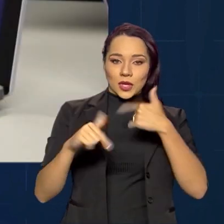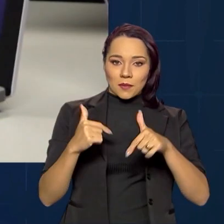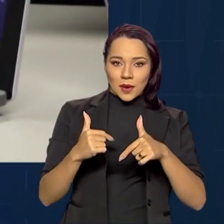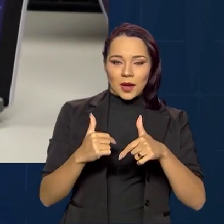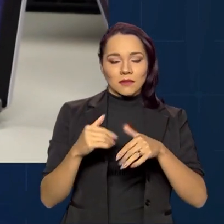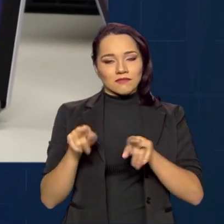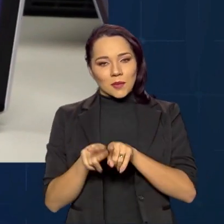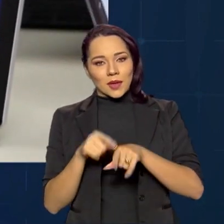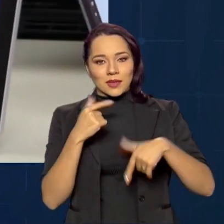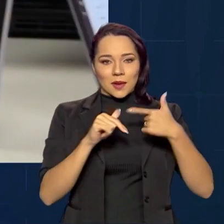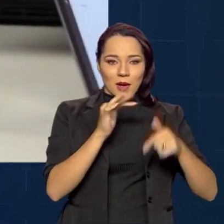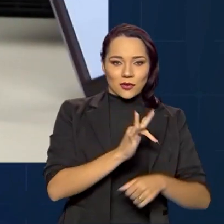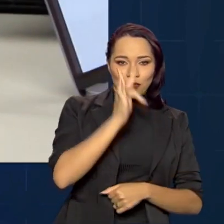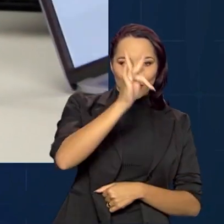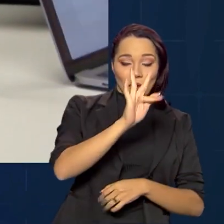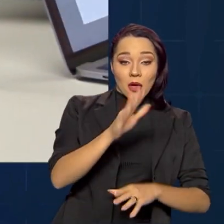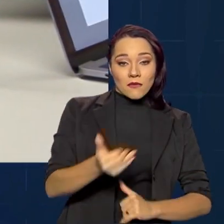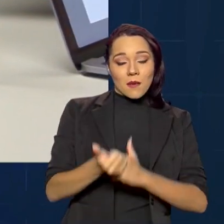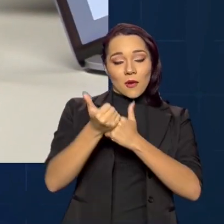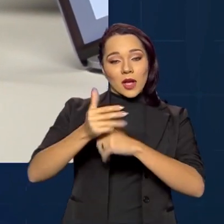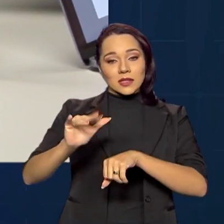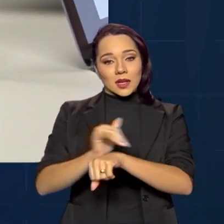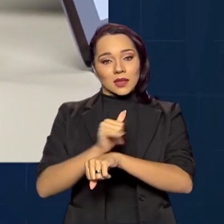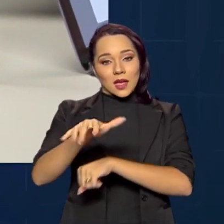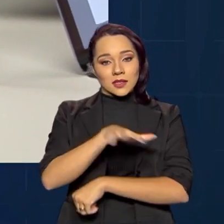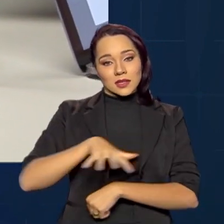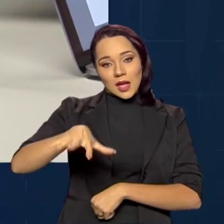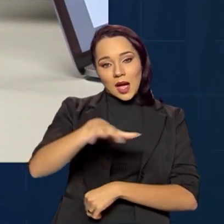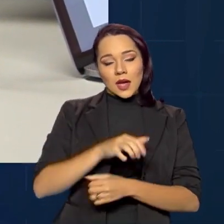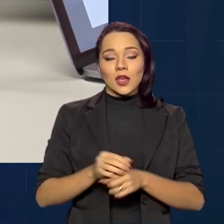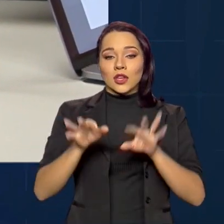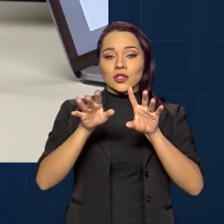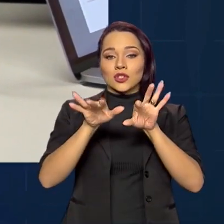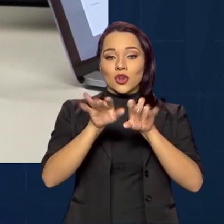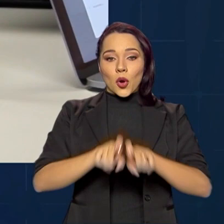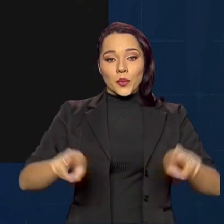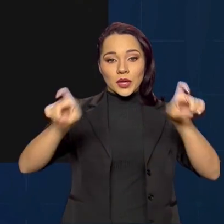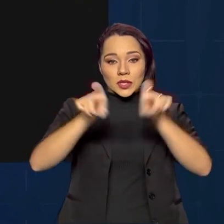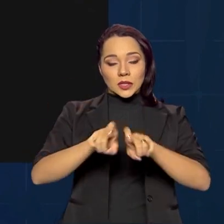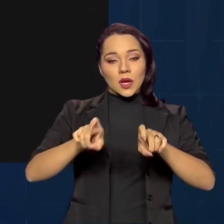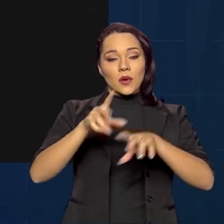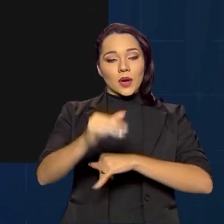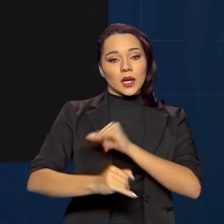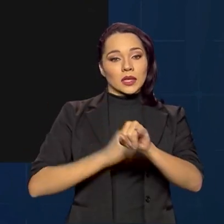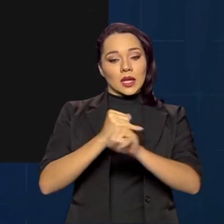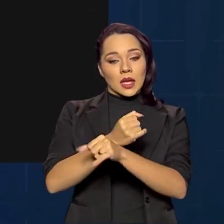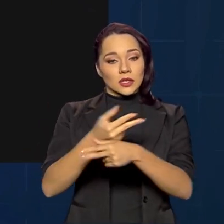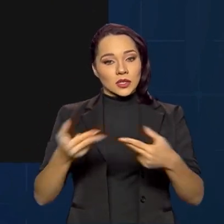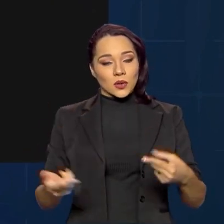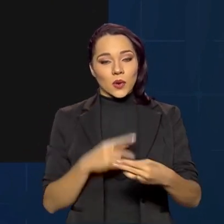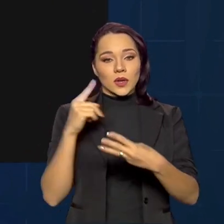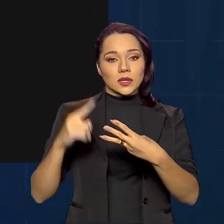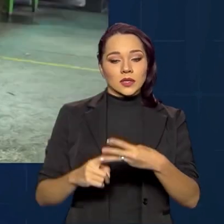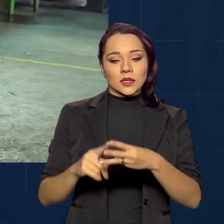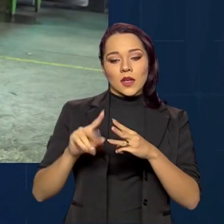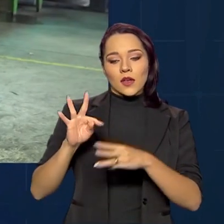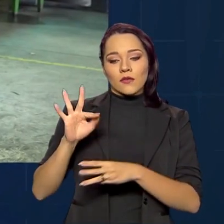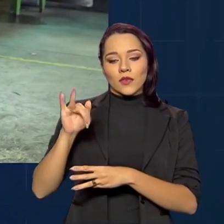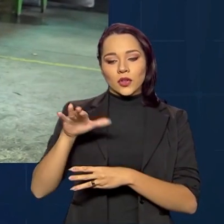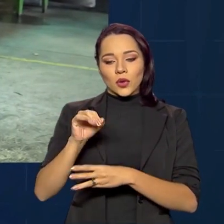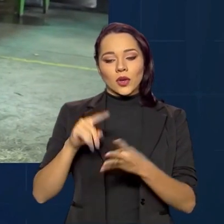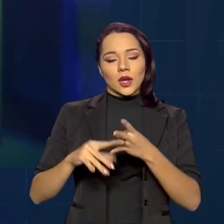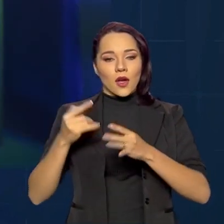Trabalho do Futuro, vai apoiar ações em áreas como computação em nuvem, internet das coisas, fotônica,